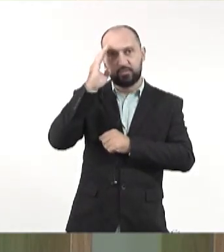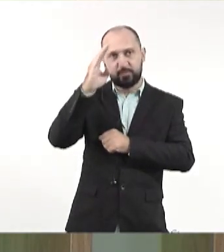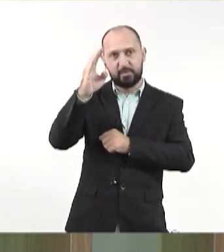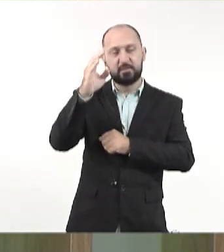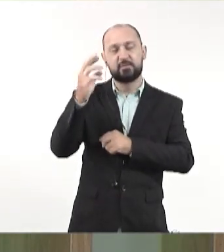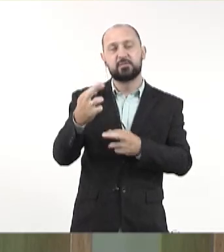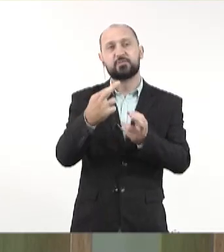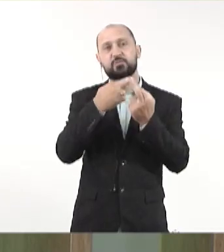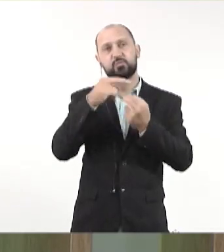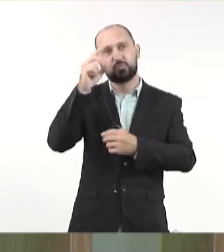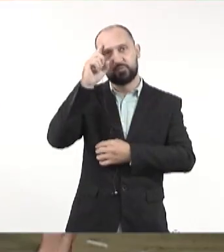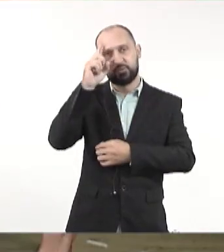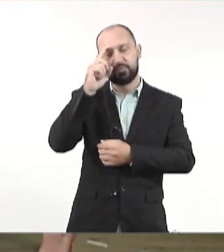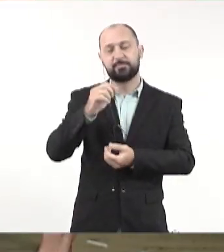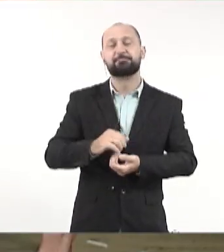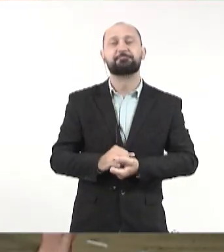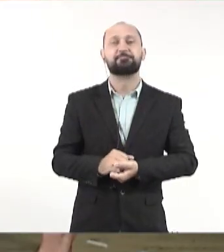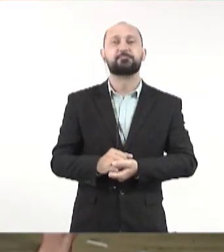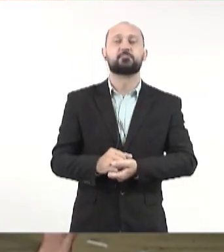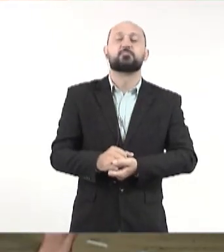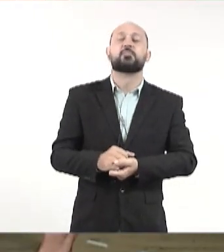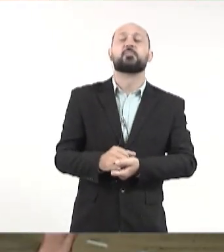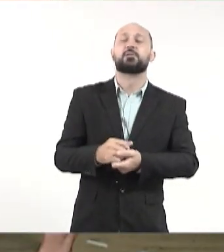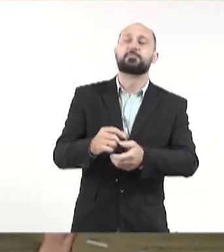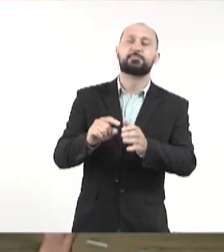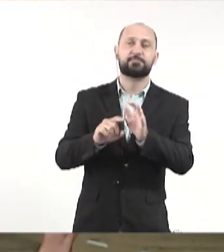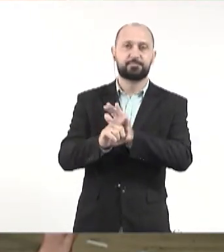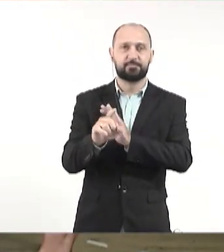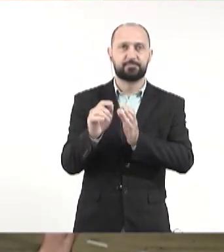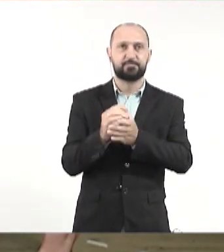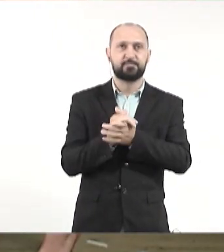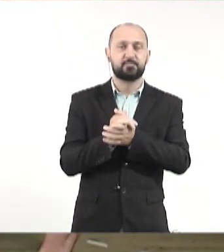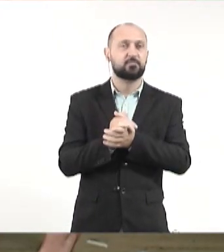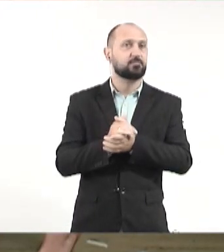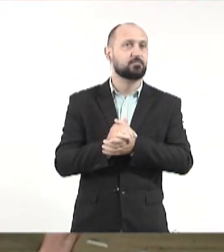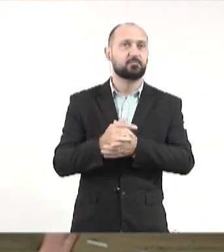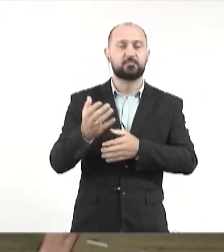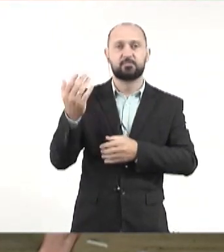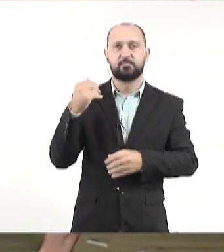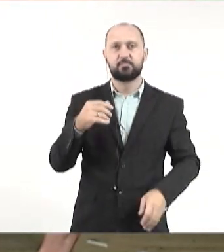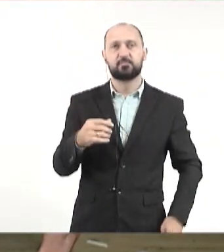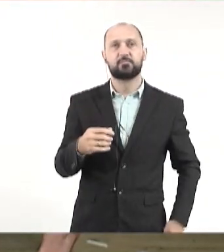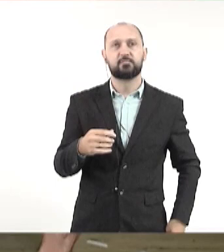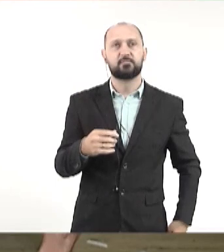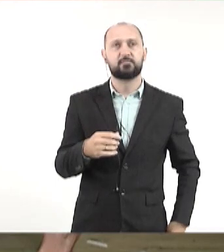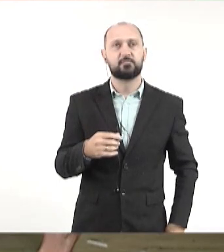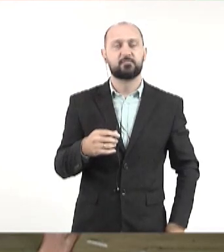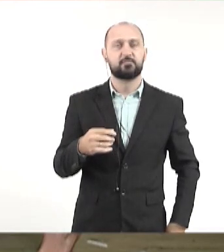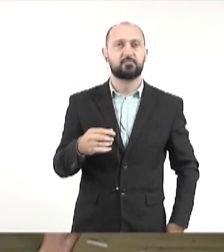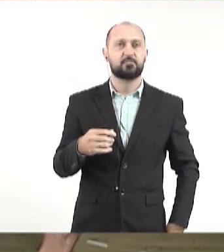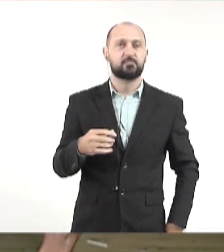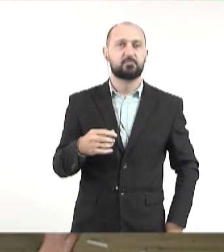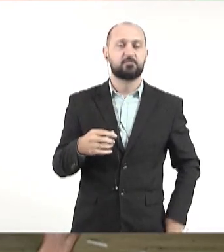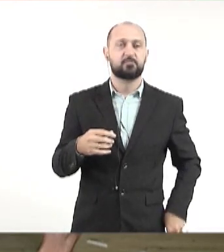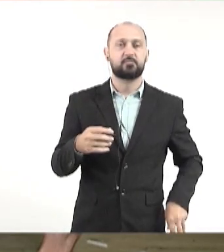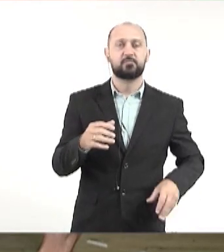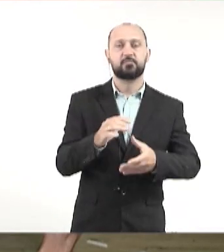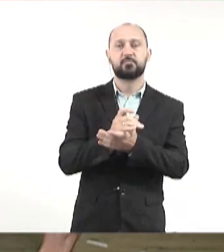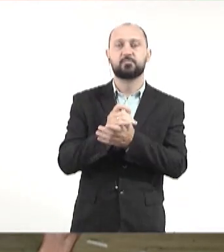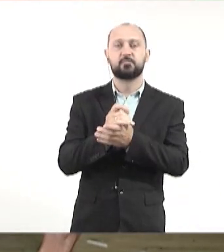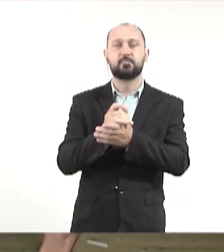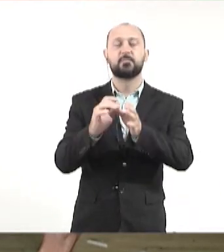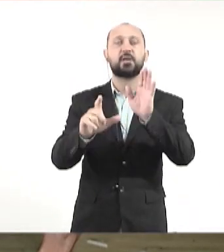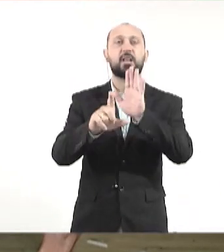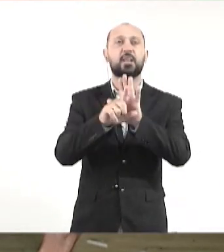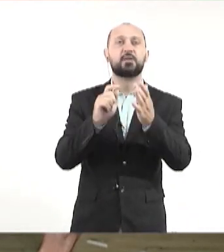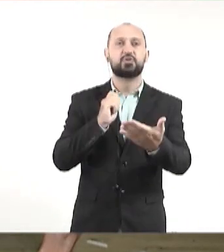exercício das suas funções no dia a dia. E, doutora, a gente passou recentemente, o congresso também aprovou e passou a reger uma